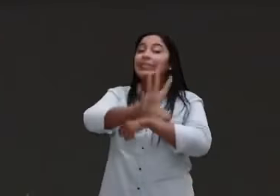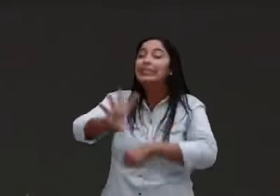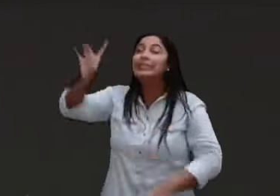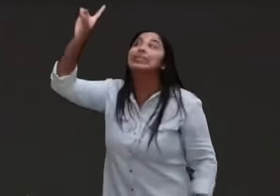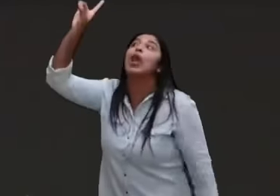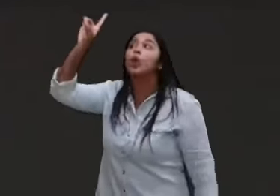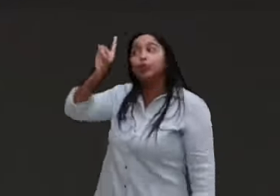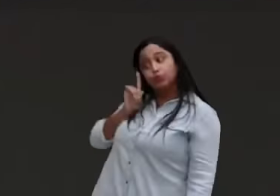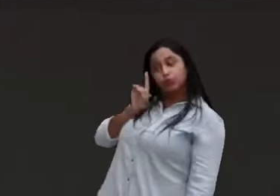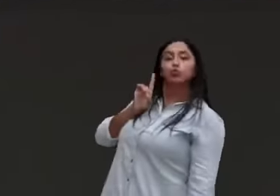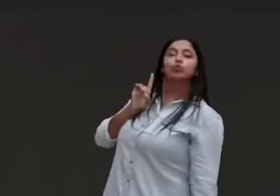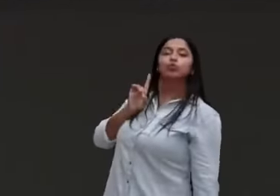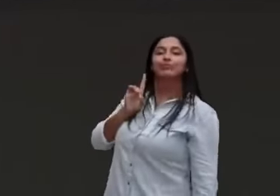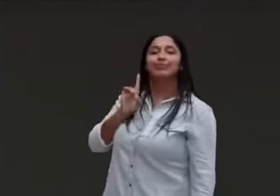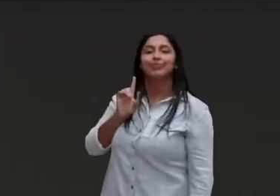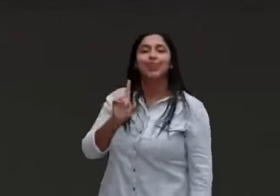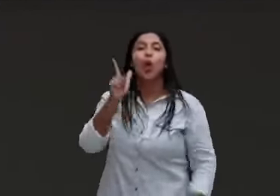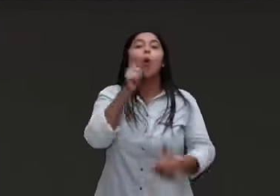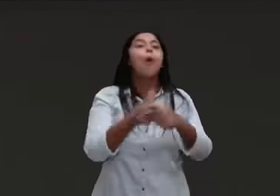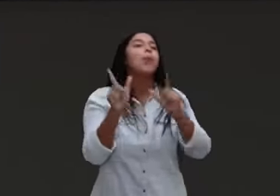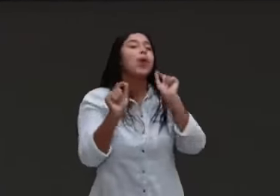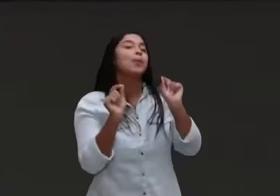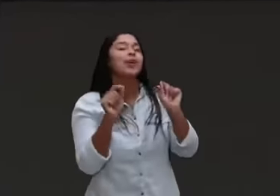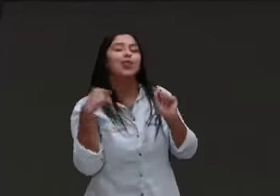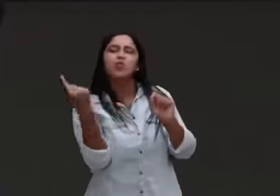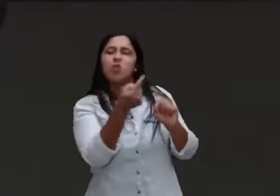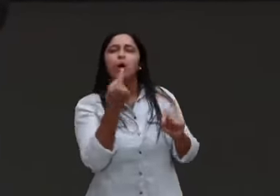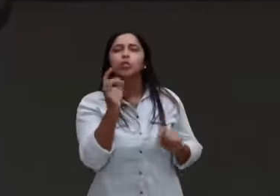só reconhece, que Deus está com a gente, no dia da vitória,